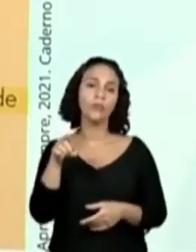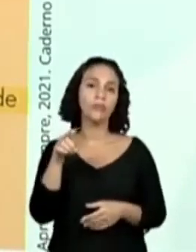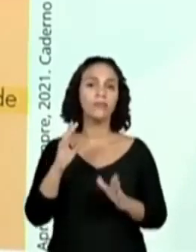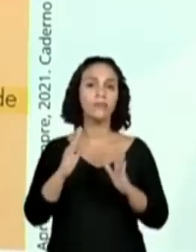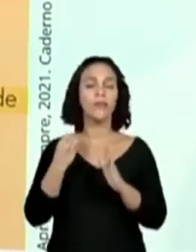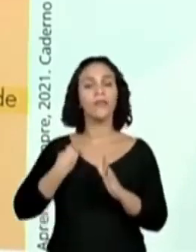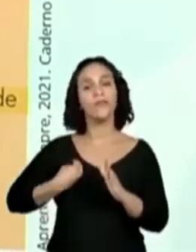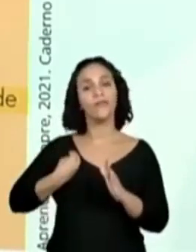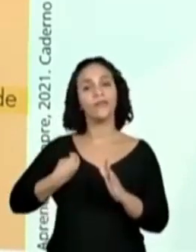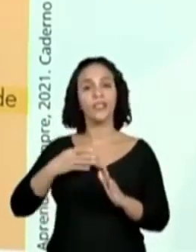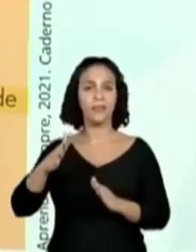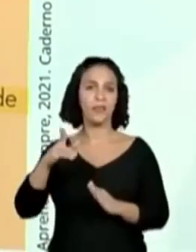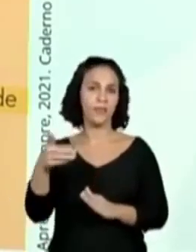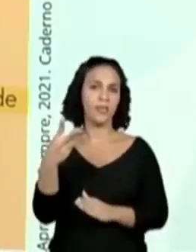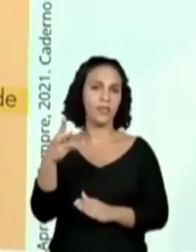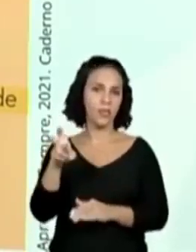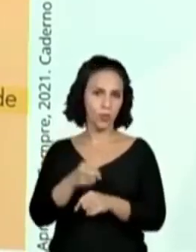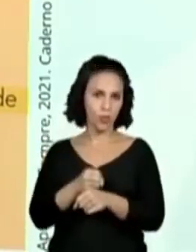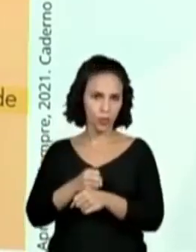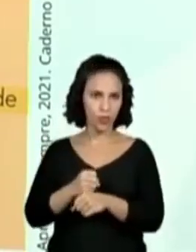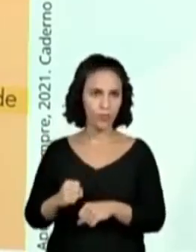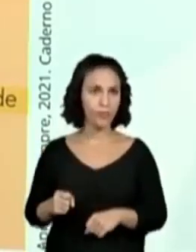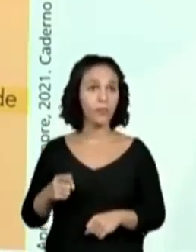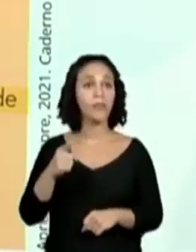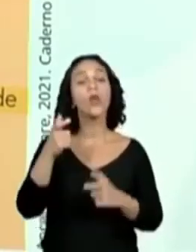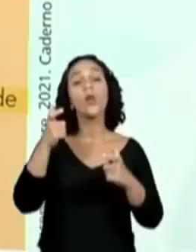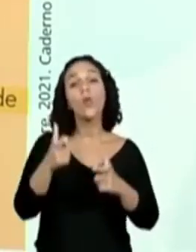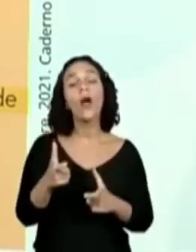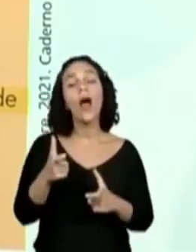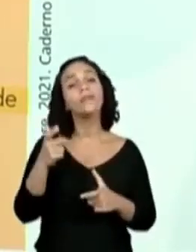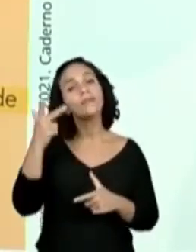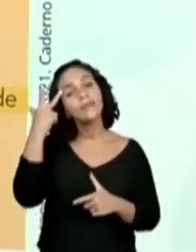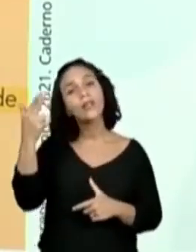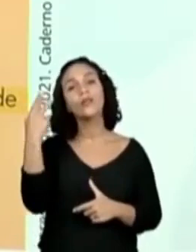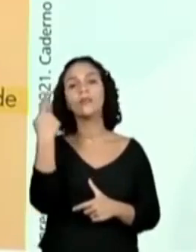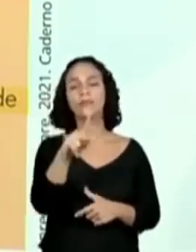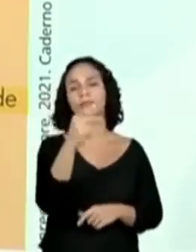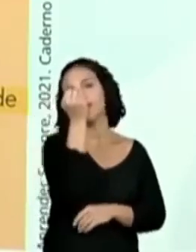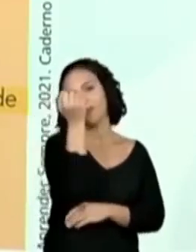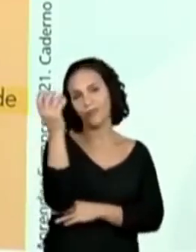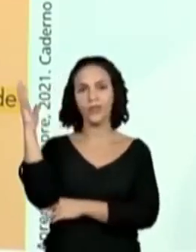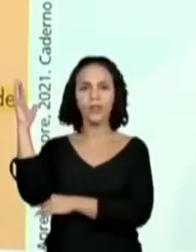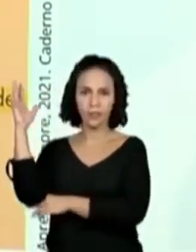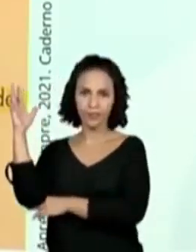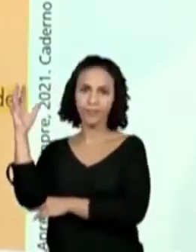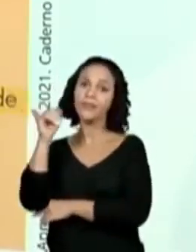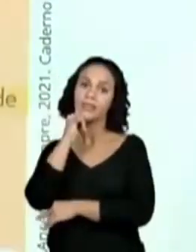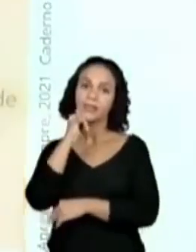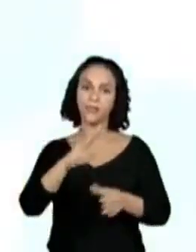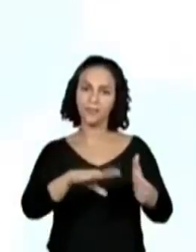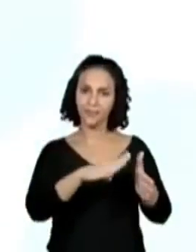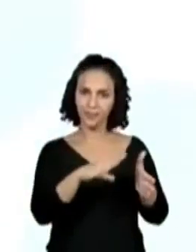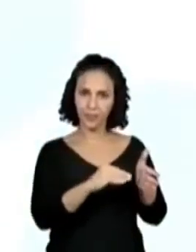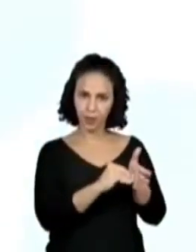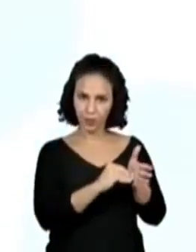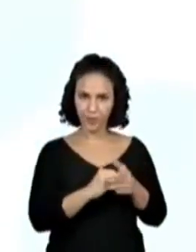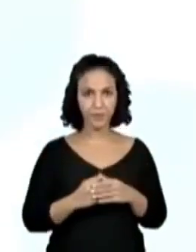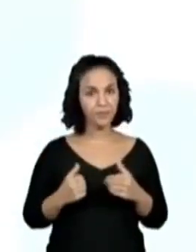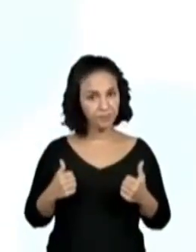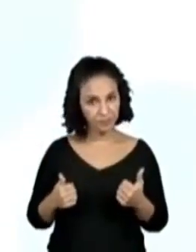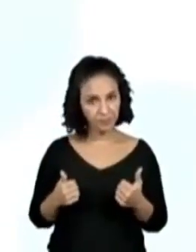de período de vida disso. E o habitat é em florestas. Como eu dei o exemplo, a nossa Amazônia. Tudo bem?